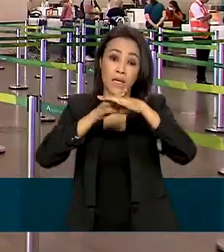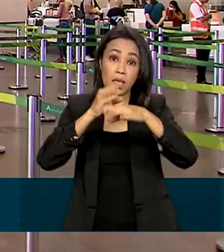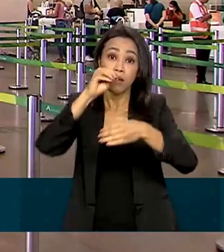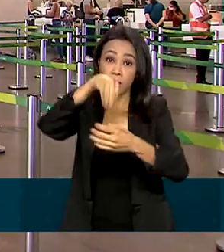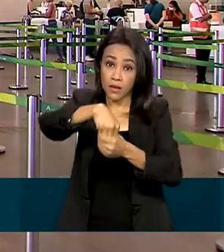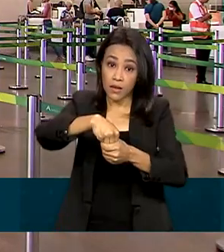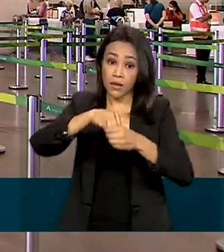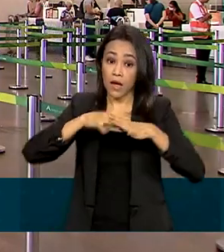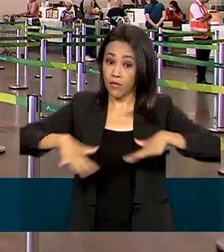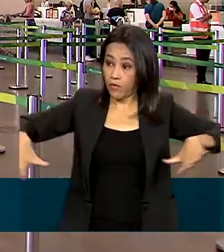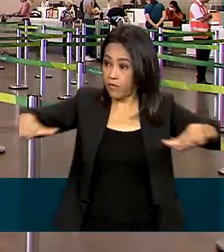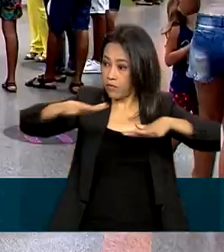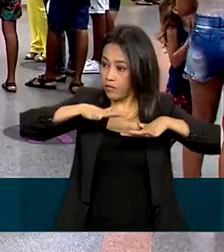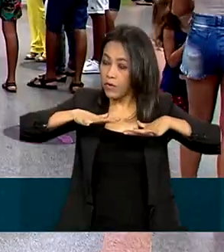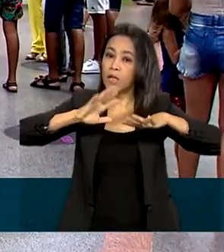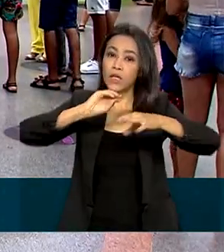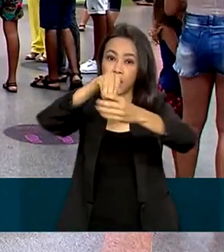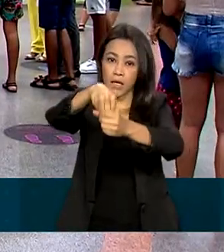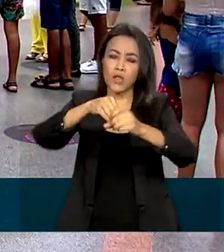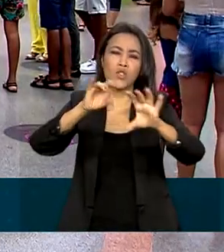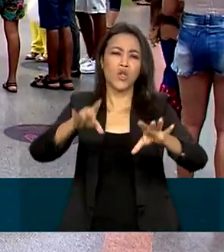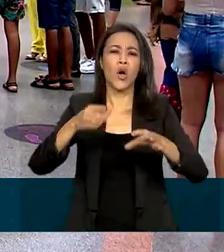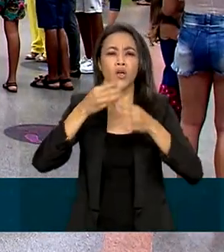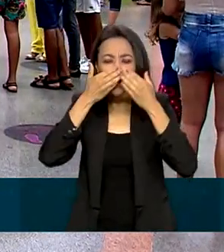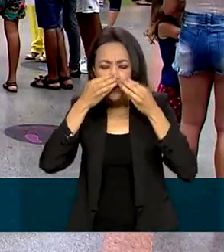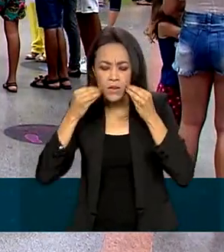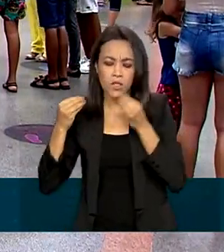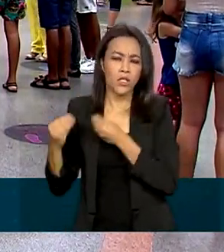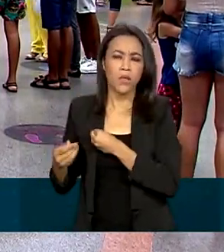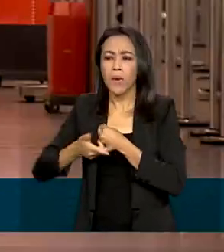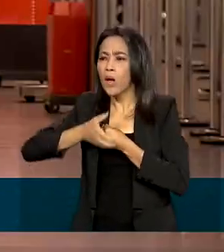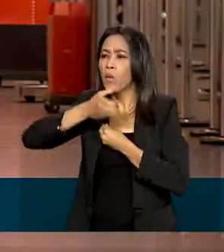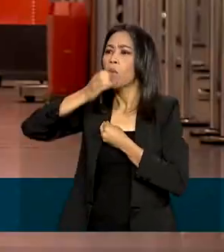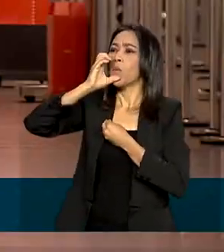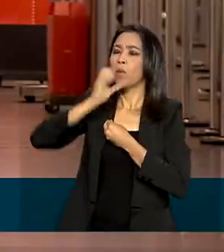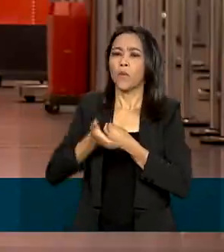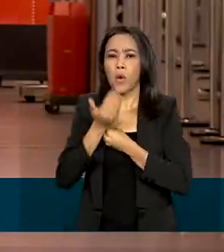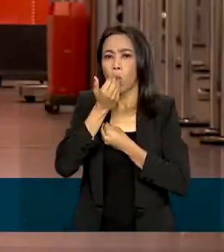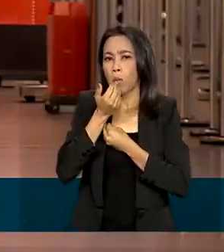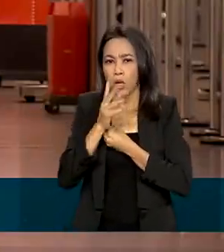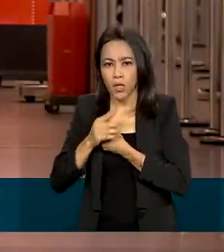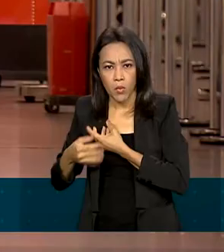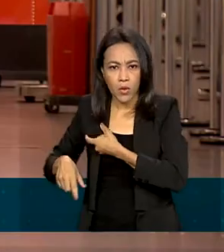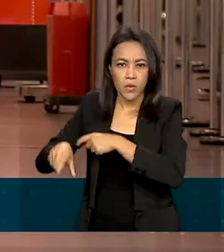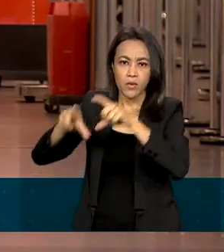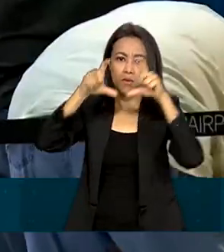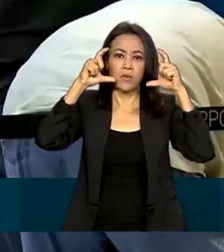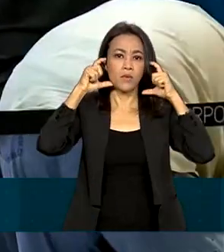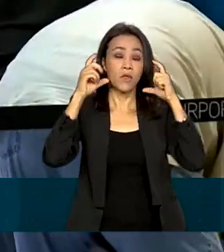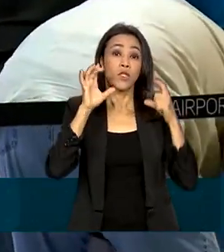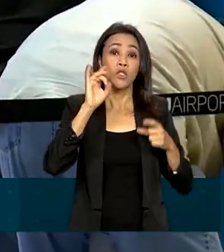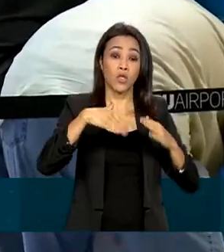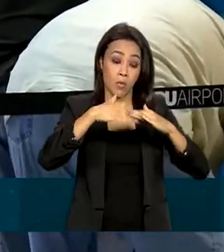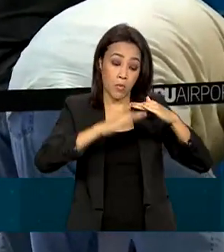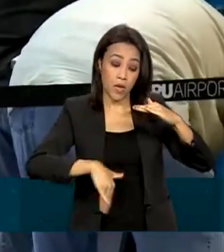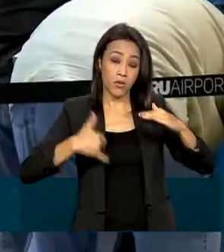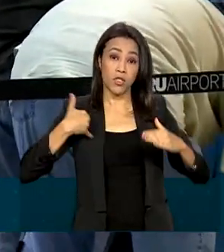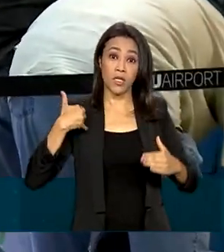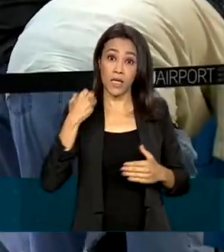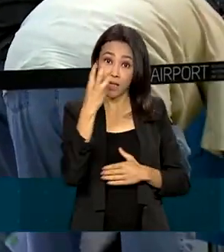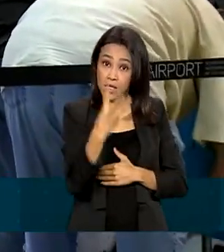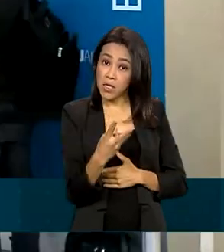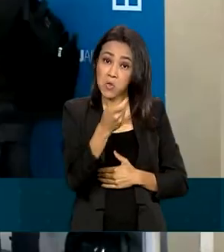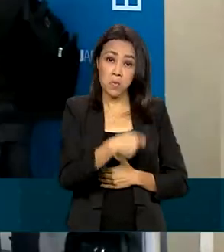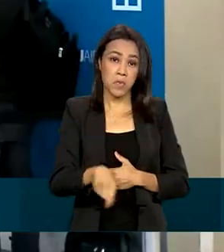aeronave. A máscara pode ser retirada apenas pra se hidratar, comer alguma coisa. E as exceções são pra crianças com menos de 3 anos de idade,